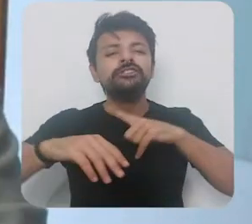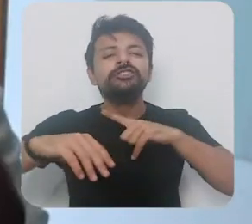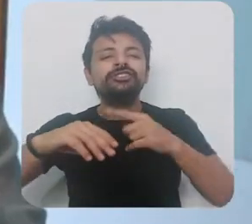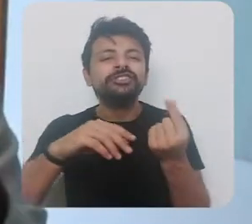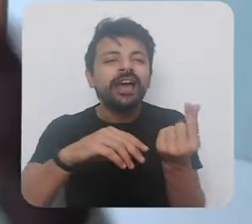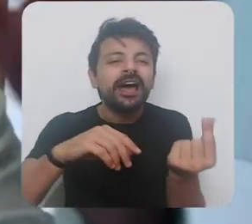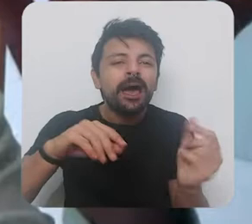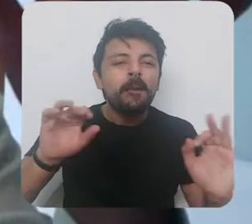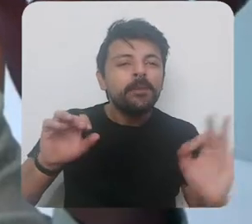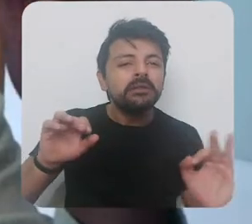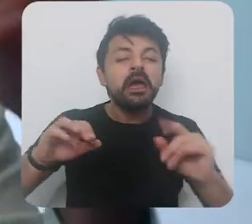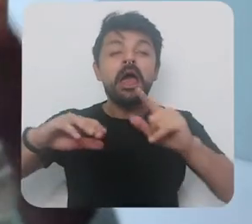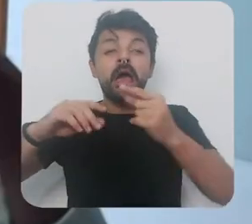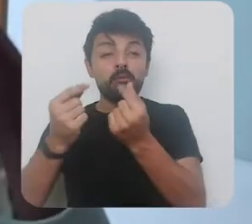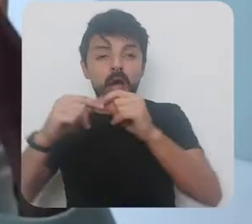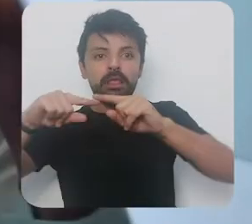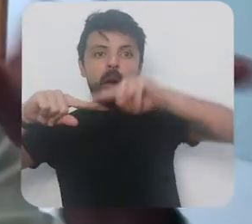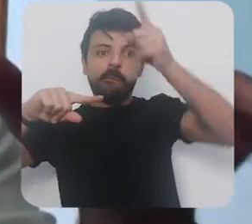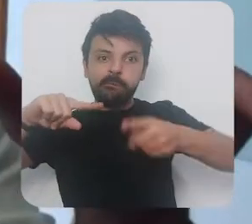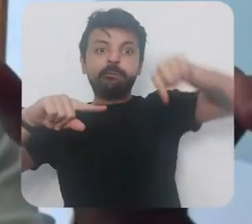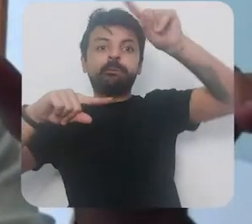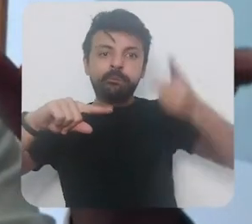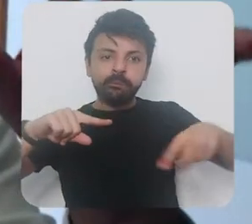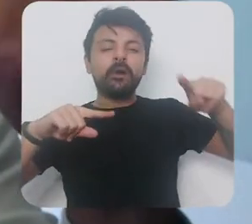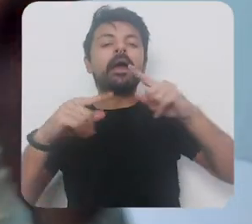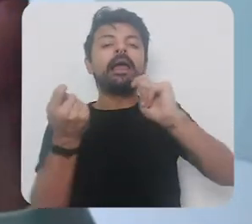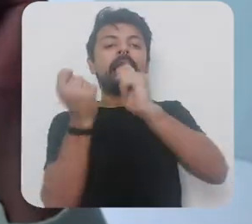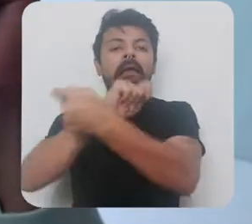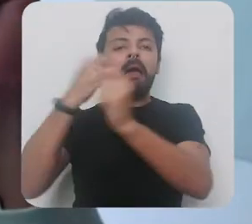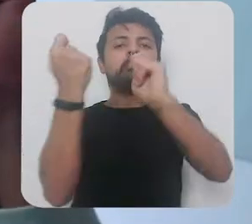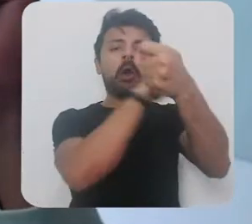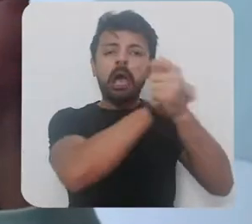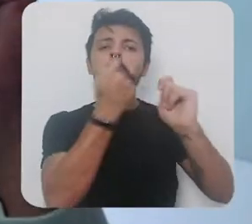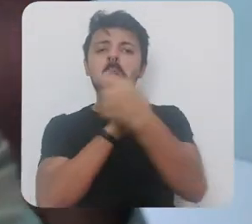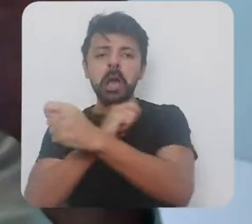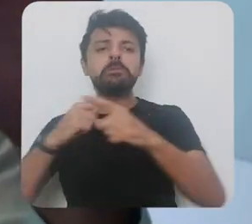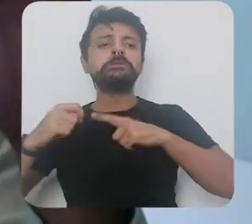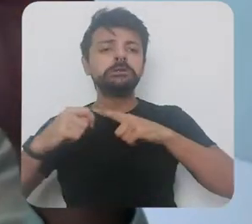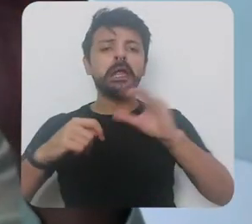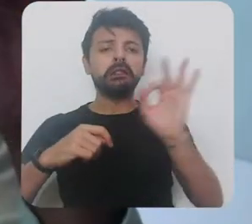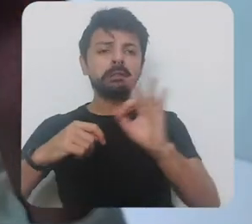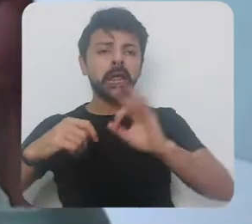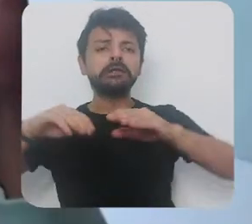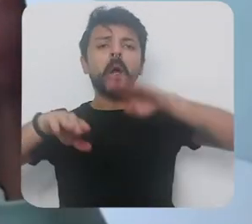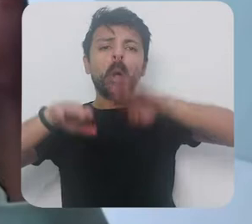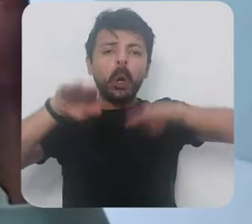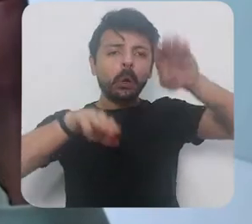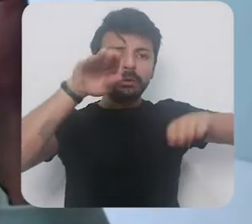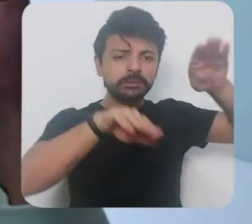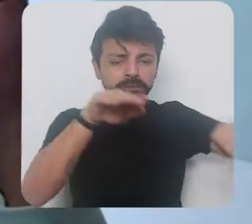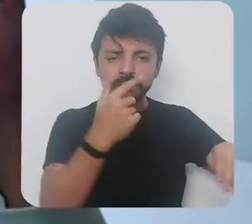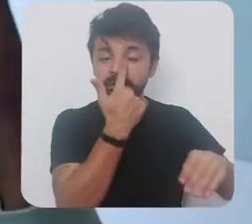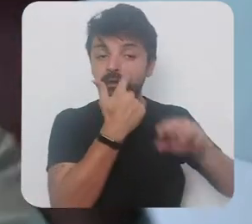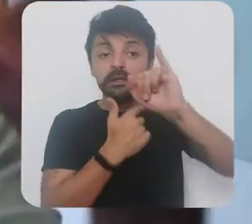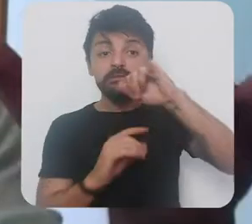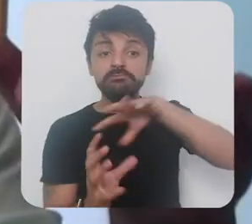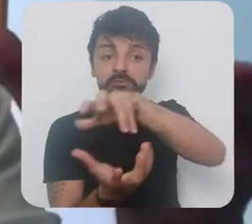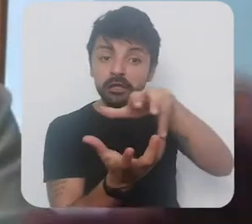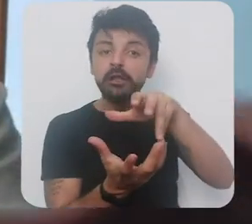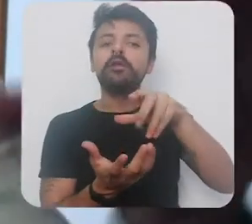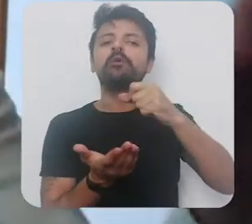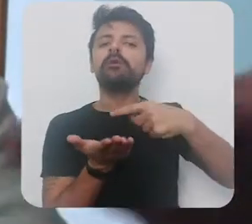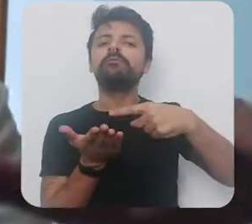moeda as moedas não flutuavam as taxas de câmbio eram constantes então nós tínhamos um cenário interessante instituições